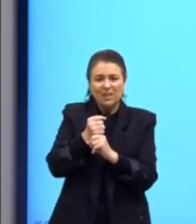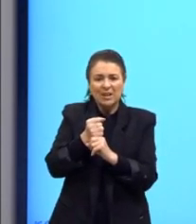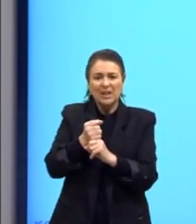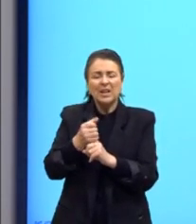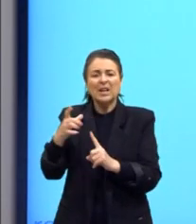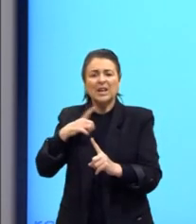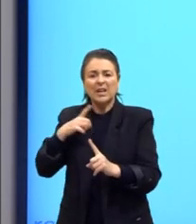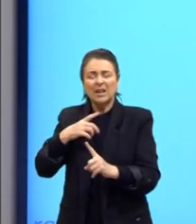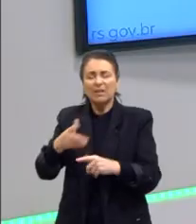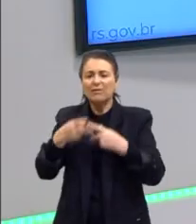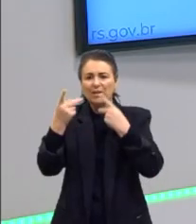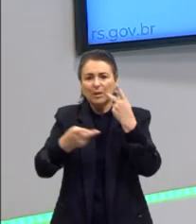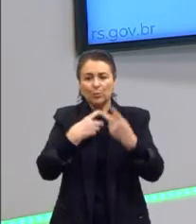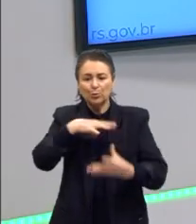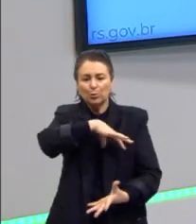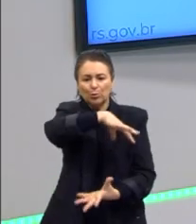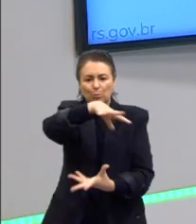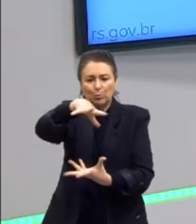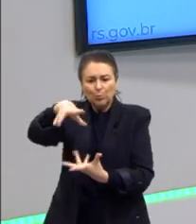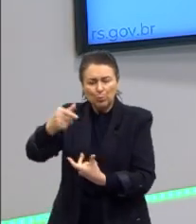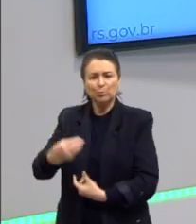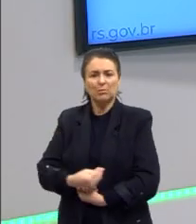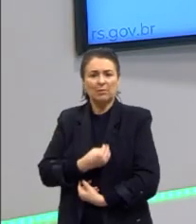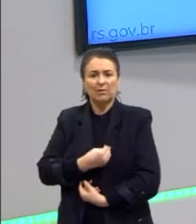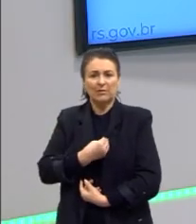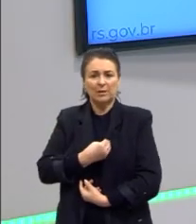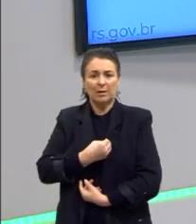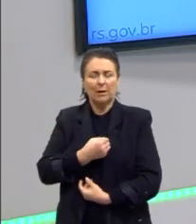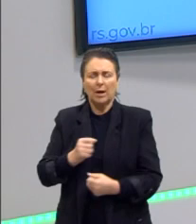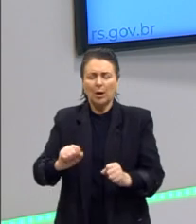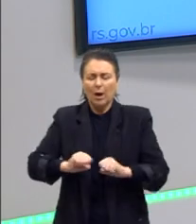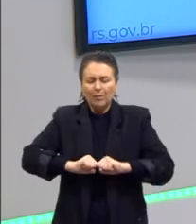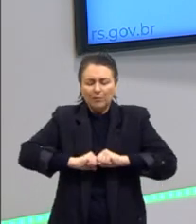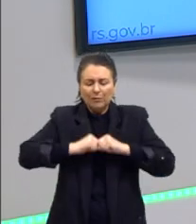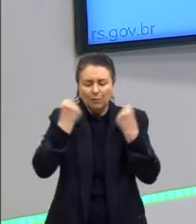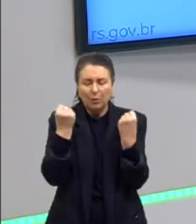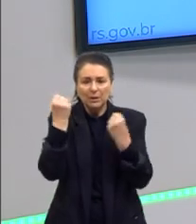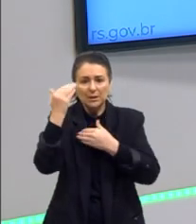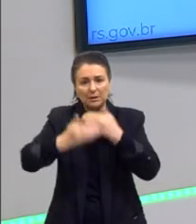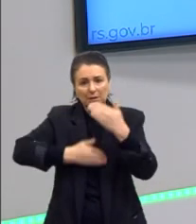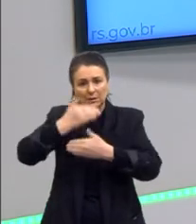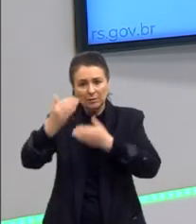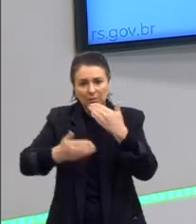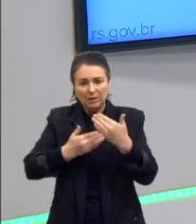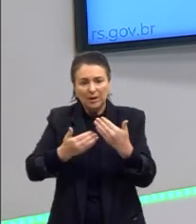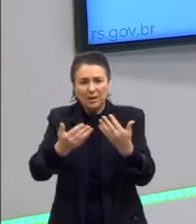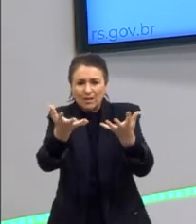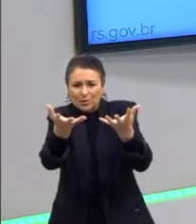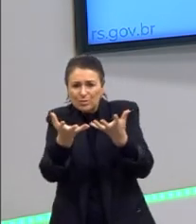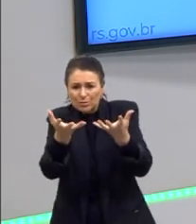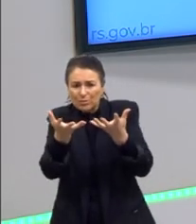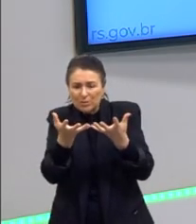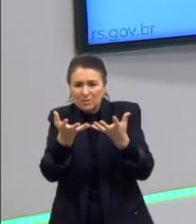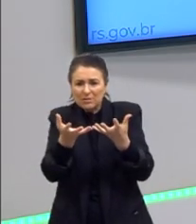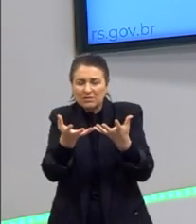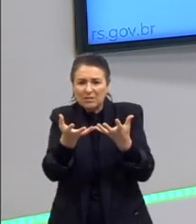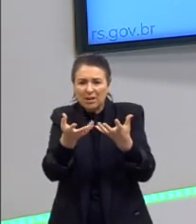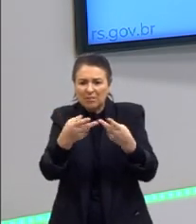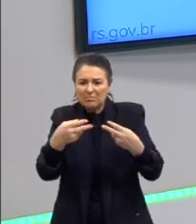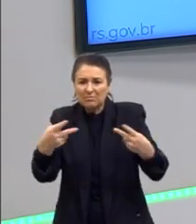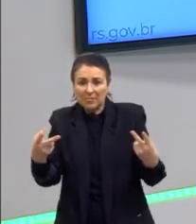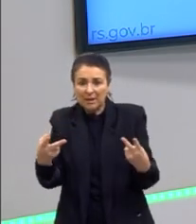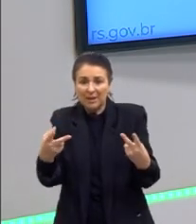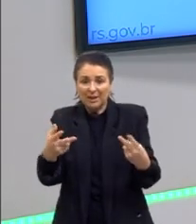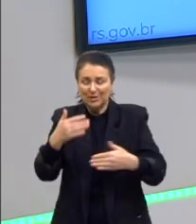vida. Você deve dar valor ao mundo da vida, a potência, desenvolver as suas vontades, desenvolver a sua potência.